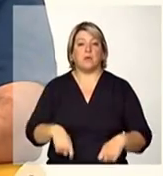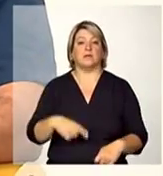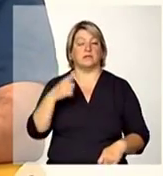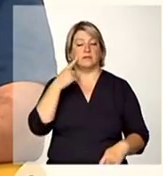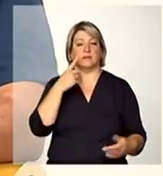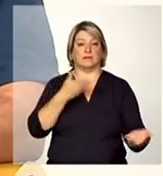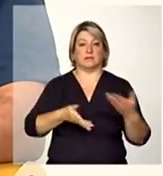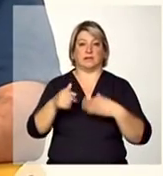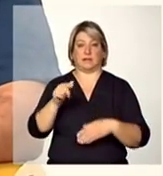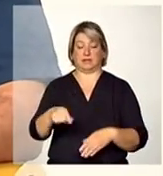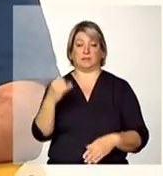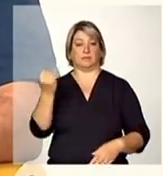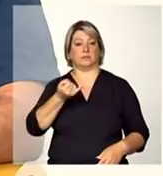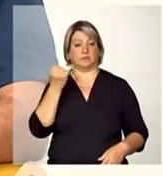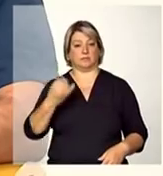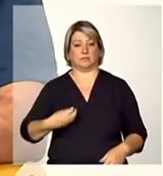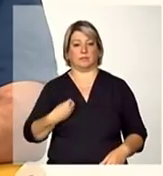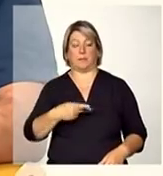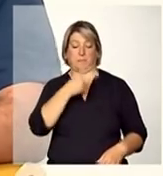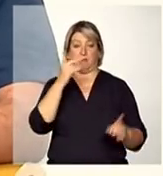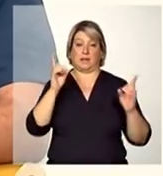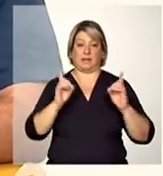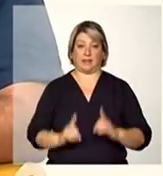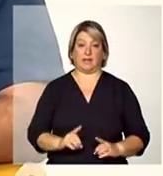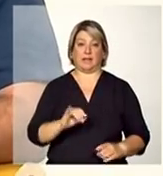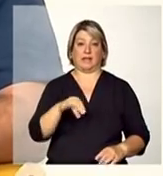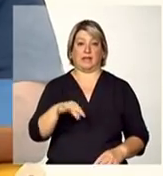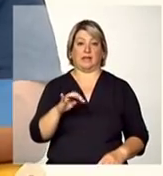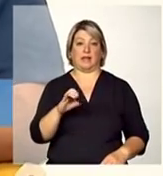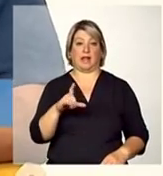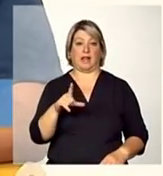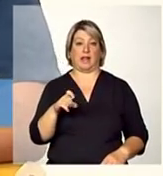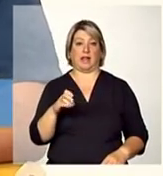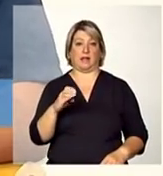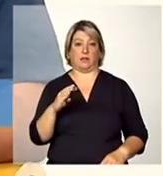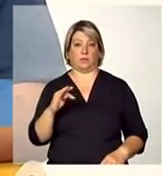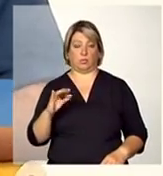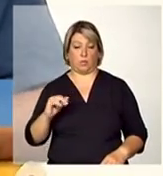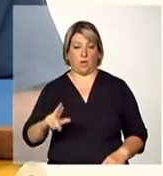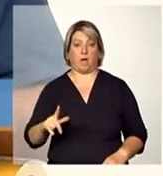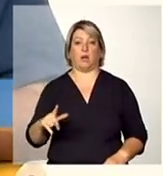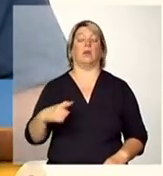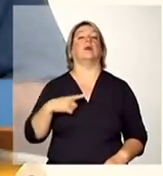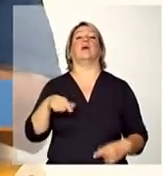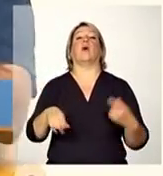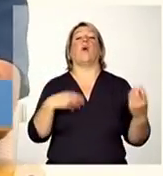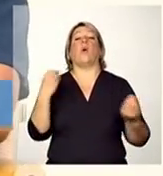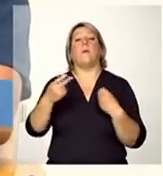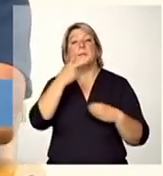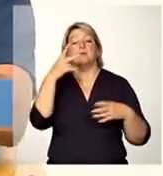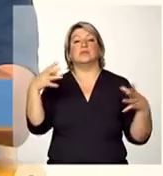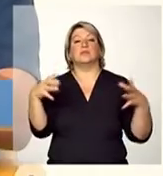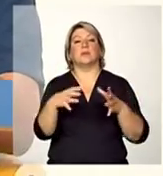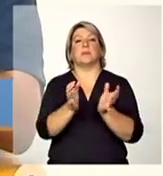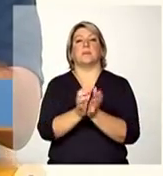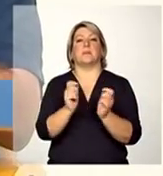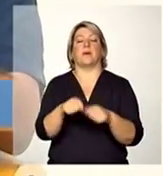ímpar que é bom para pessoas com deficiência intelectual então como que essas pessoas interagem entre si como que a unidade pode construir